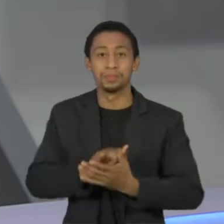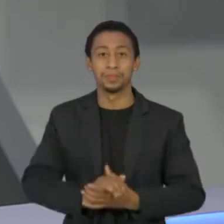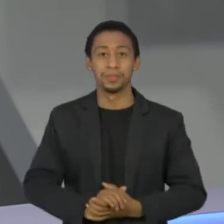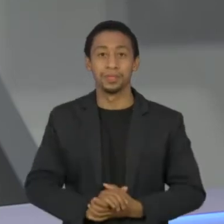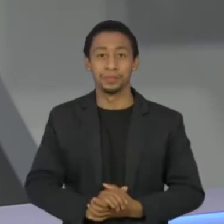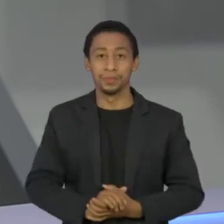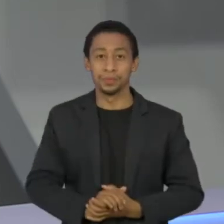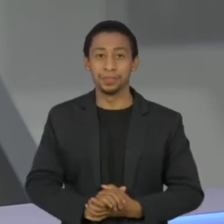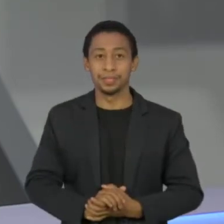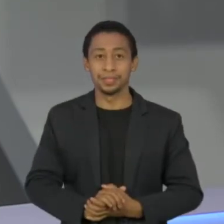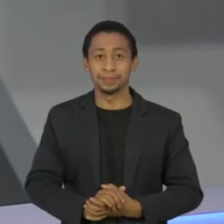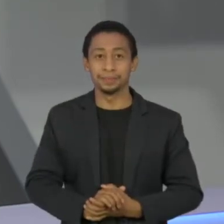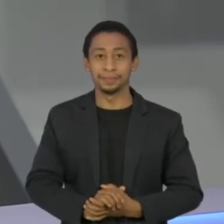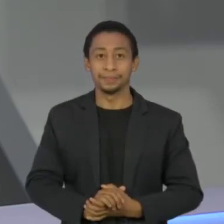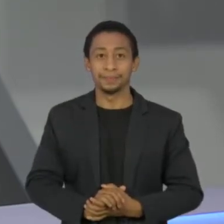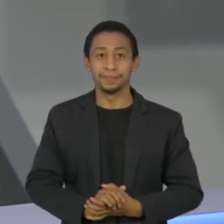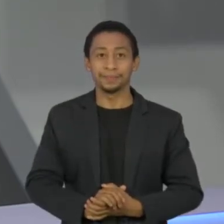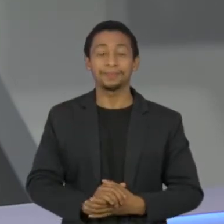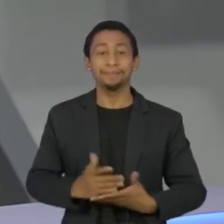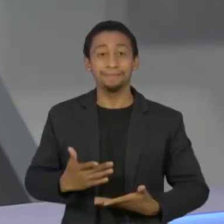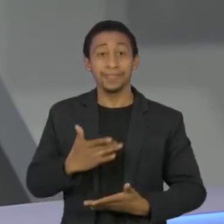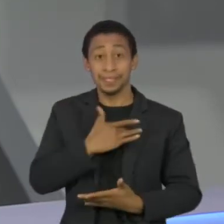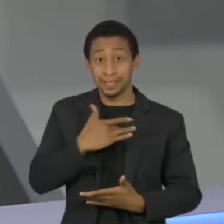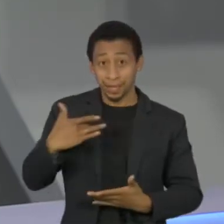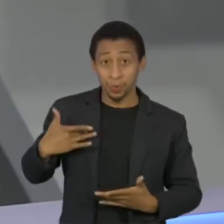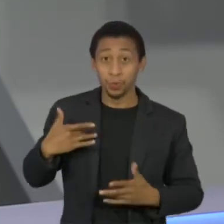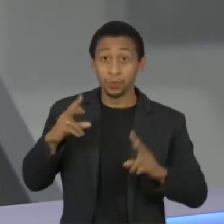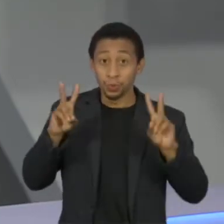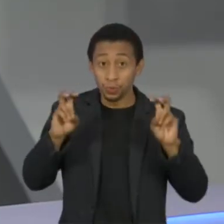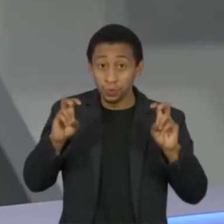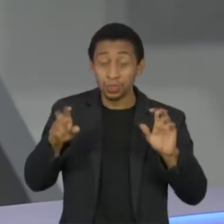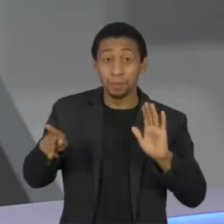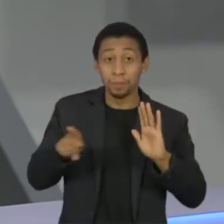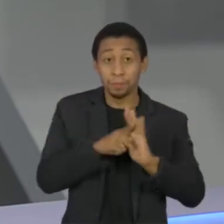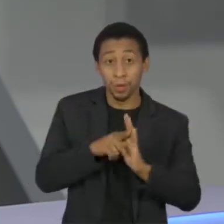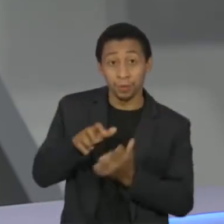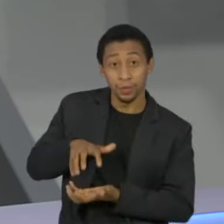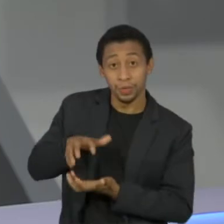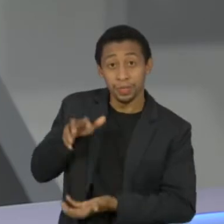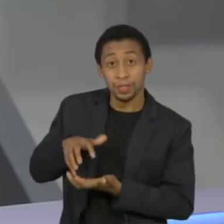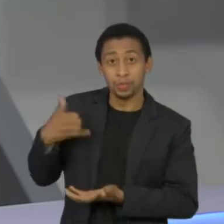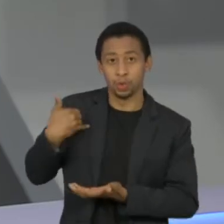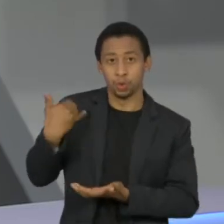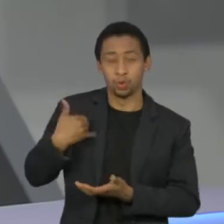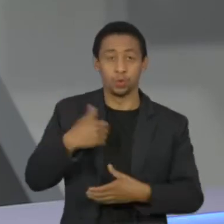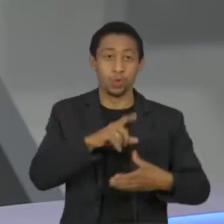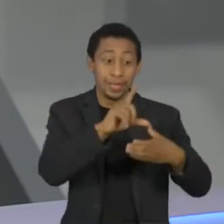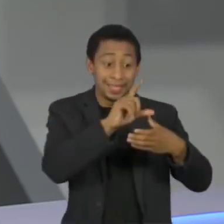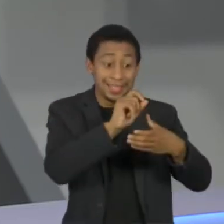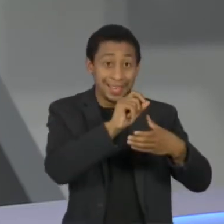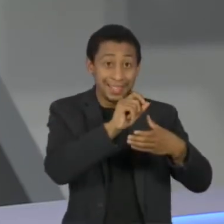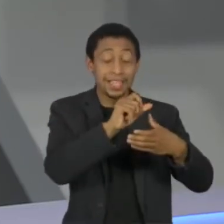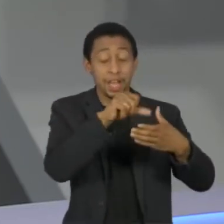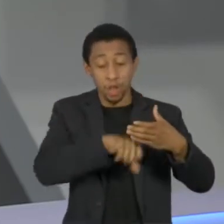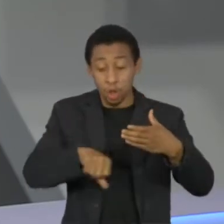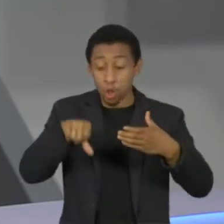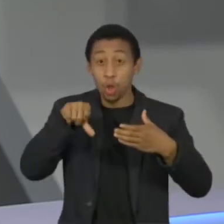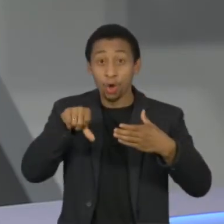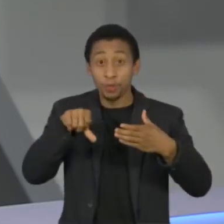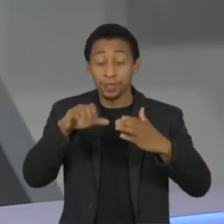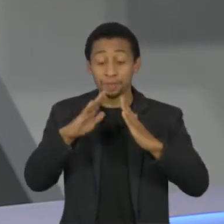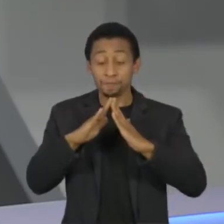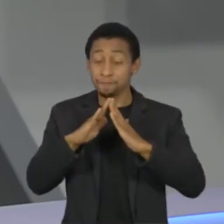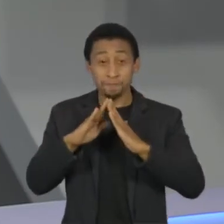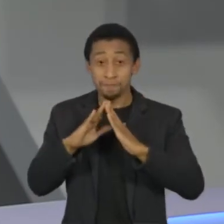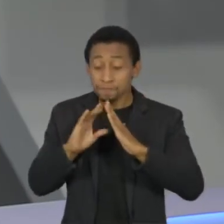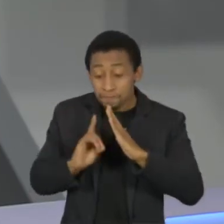Começamos essa edição falando de saúde e a saúde dos idosos. Em cada 10 idosos, 9 saem menos